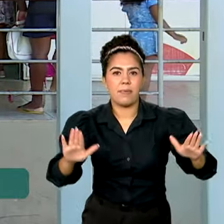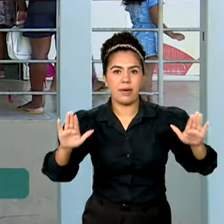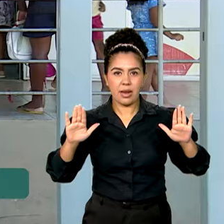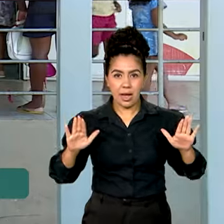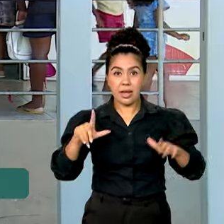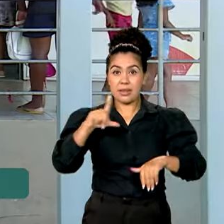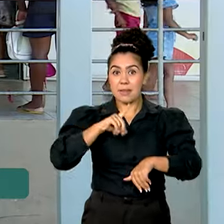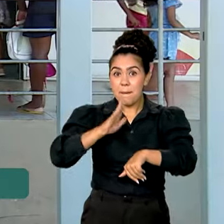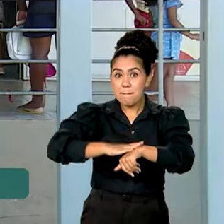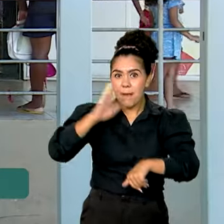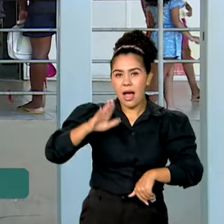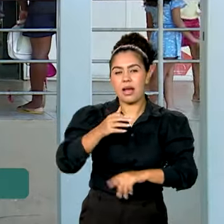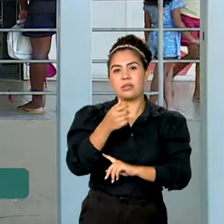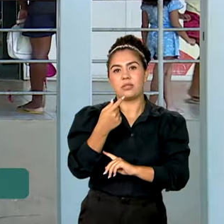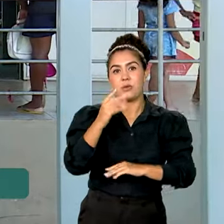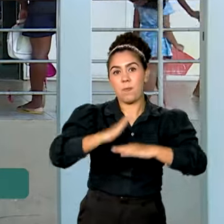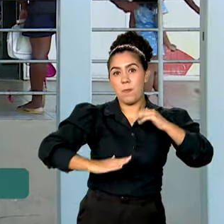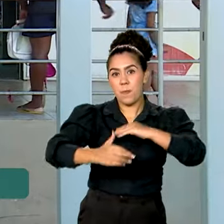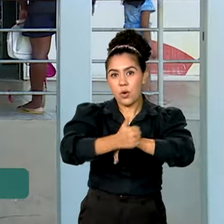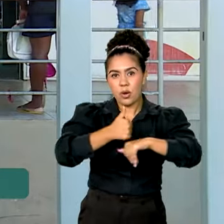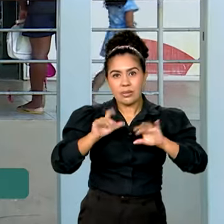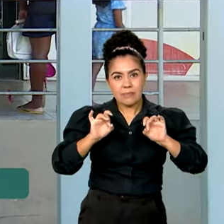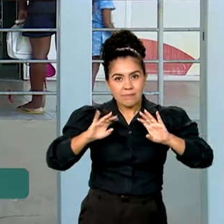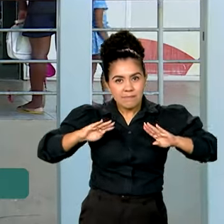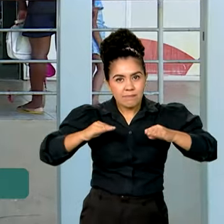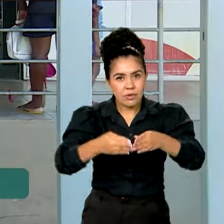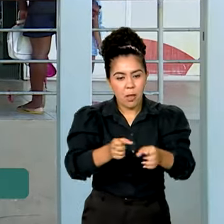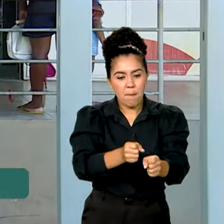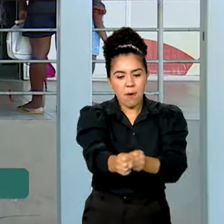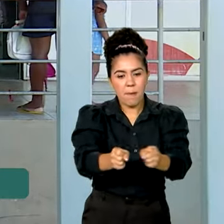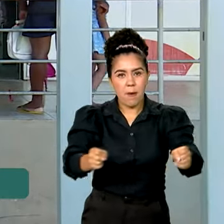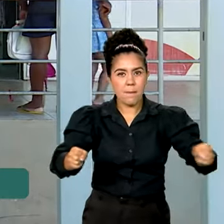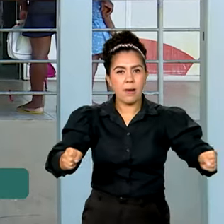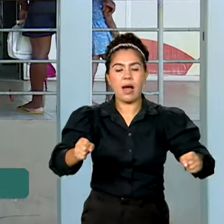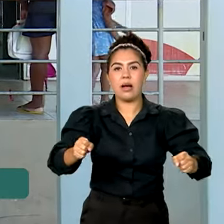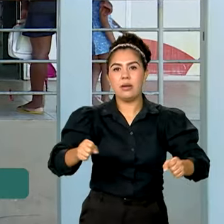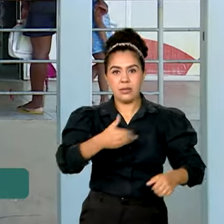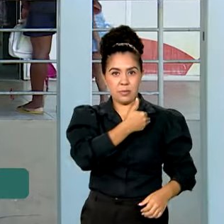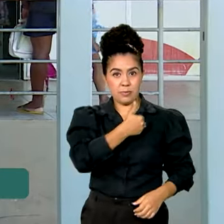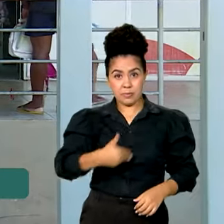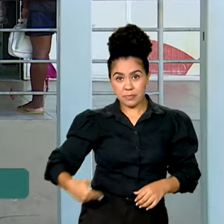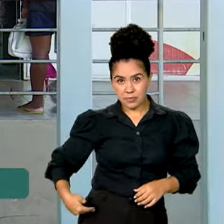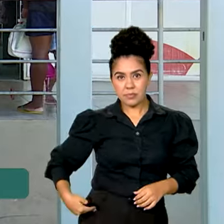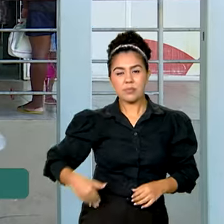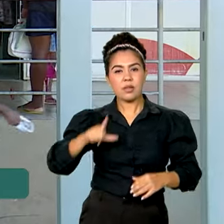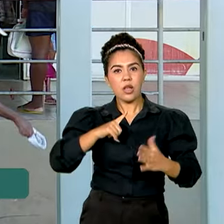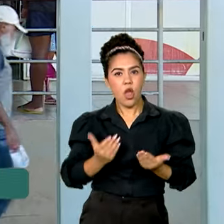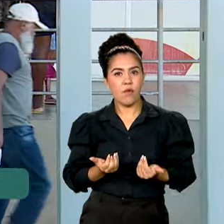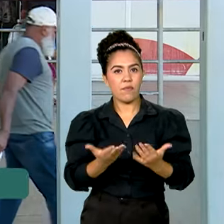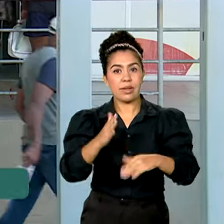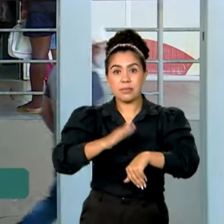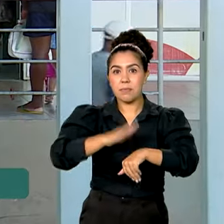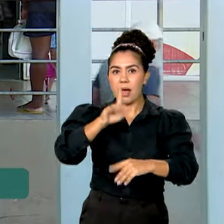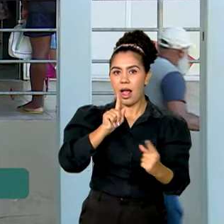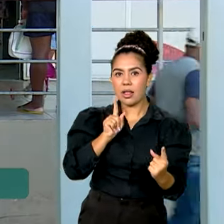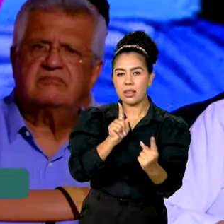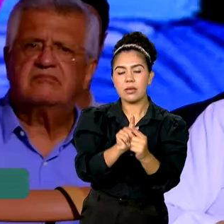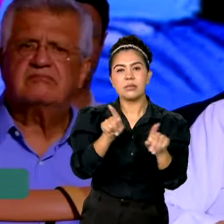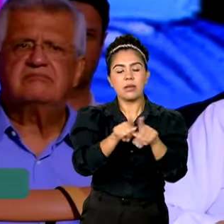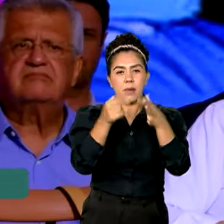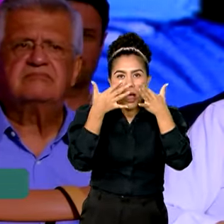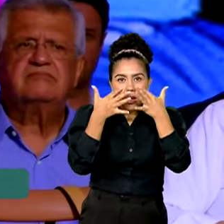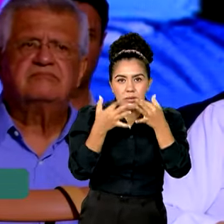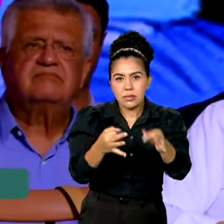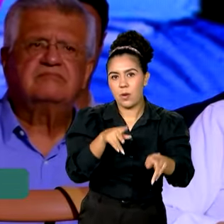mais profissionais especializados na rede pública de saúde, com mais atendimento e cuidado com os brasileiros.